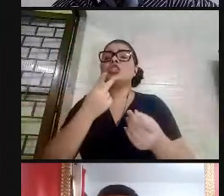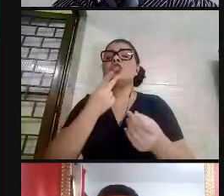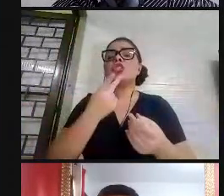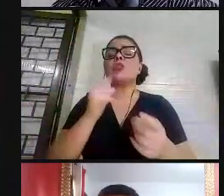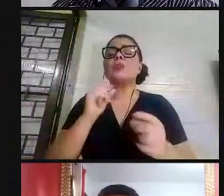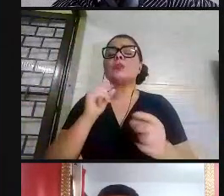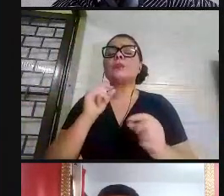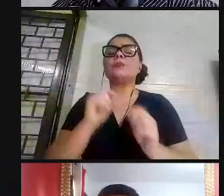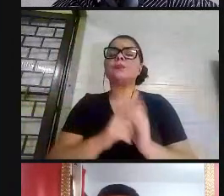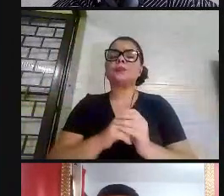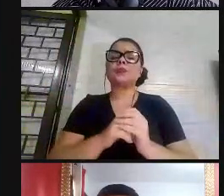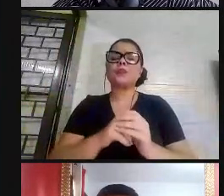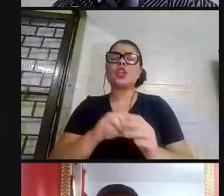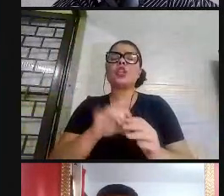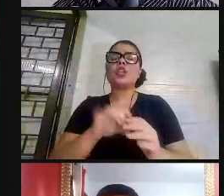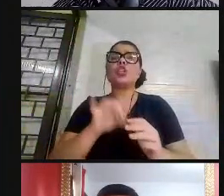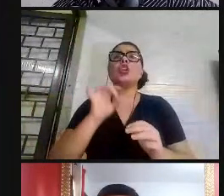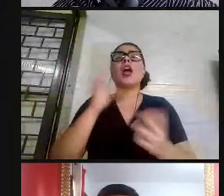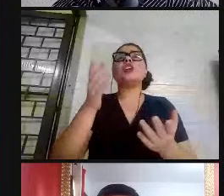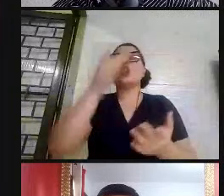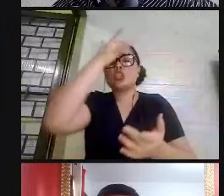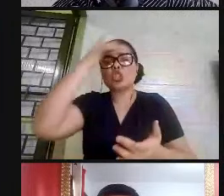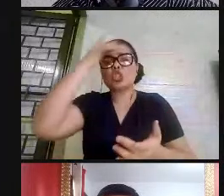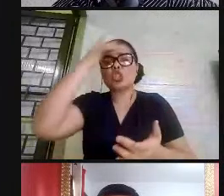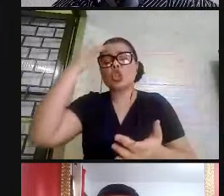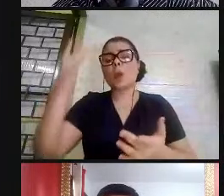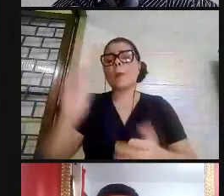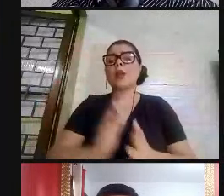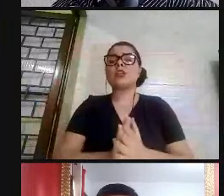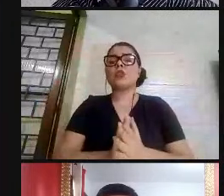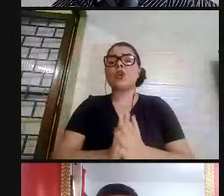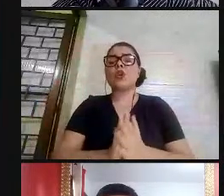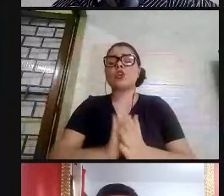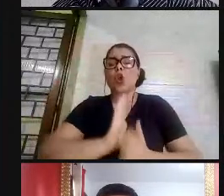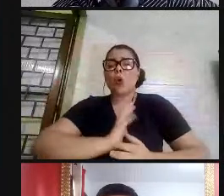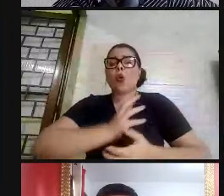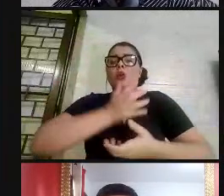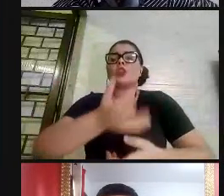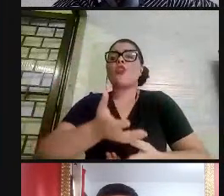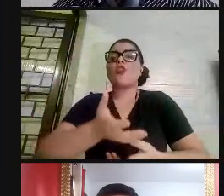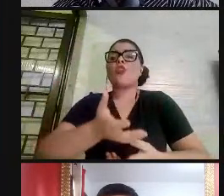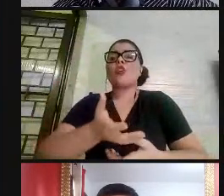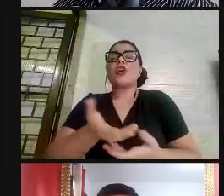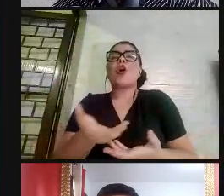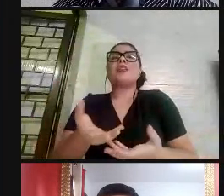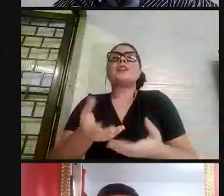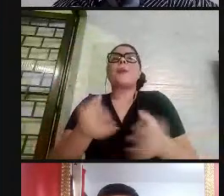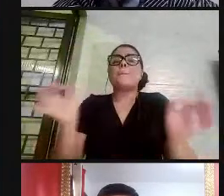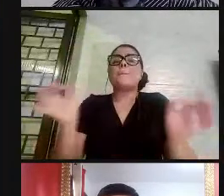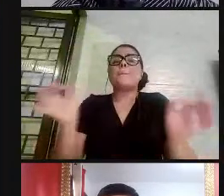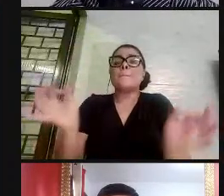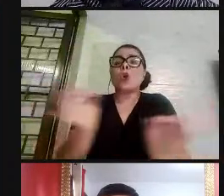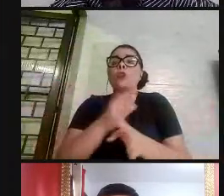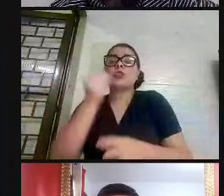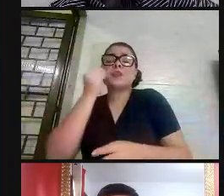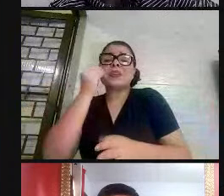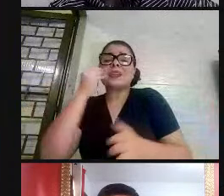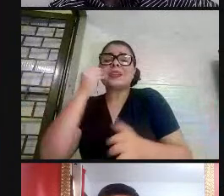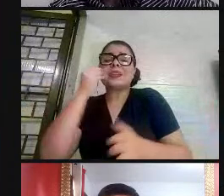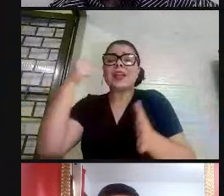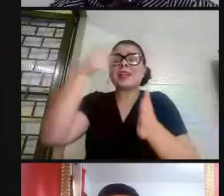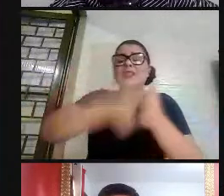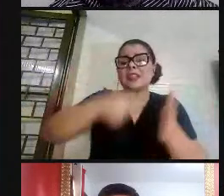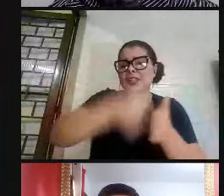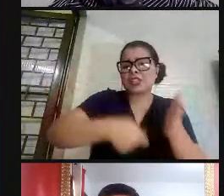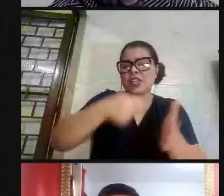impetuosos e os prontos para tentar desafiar as probabilidades